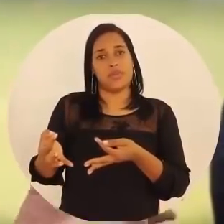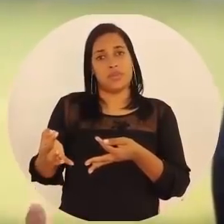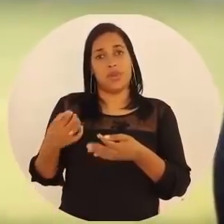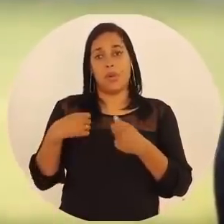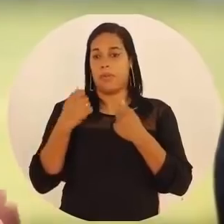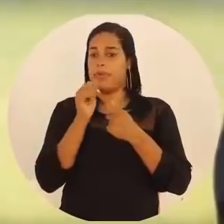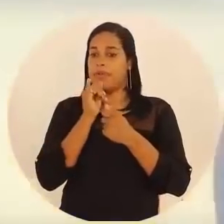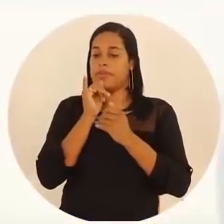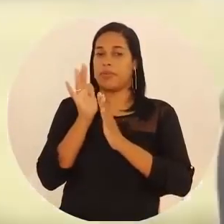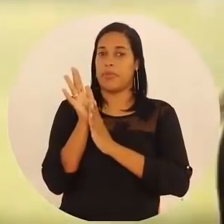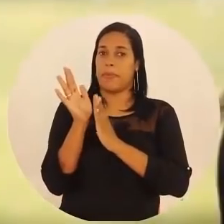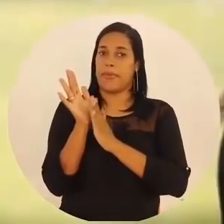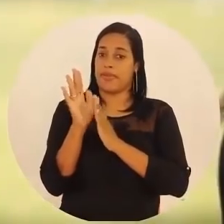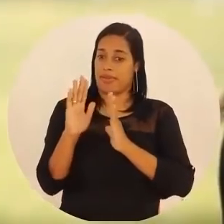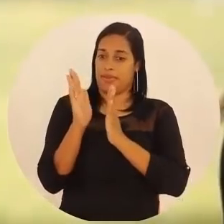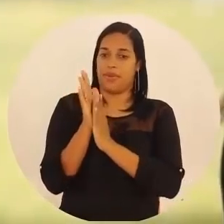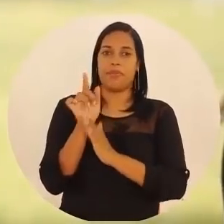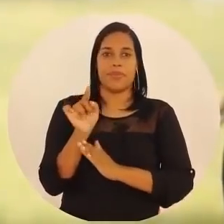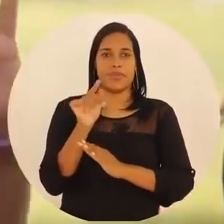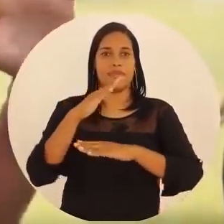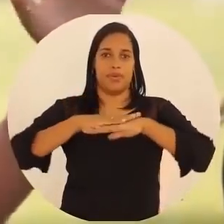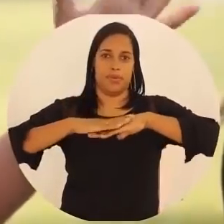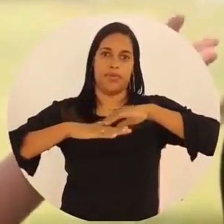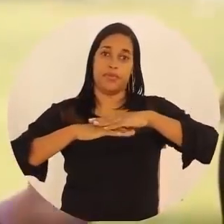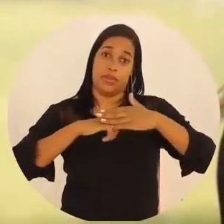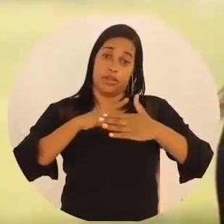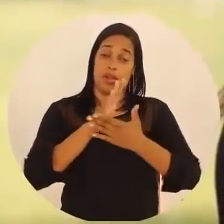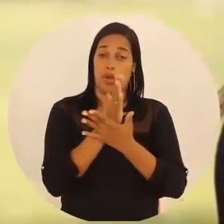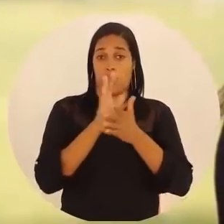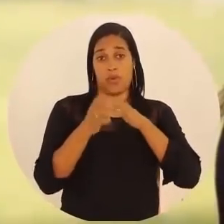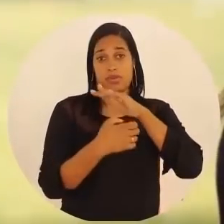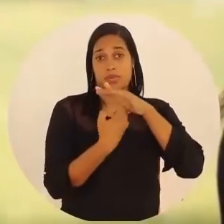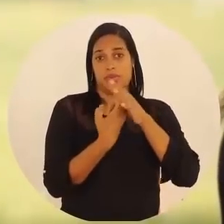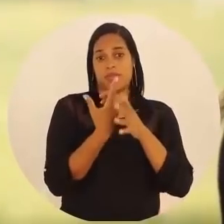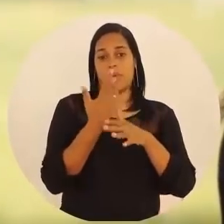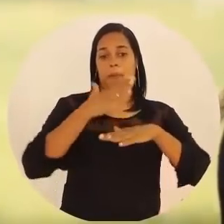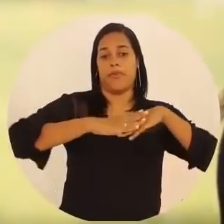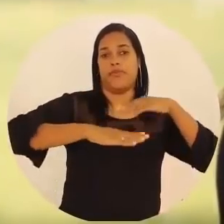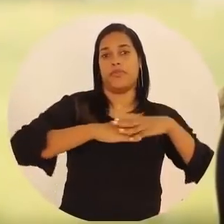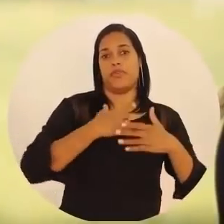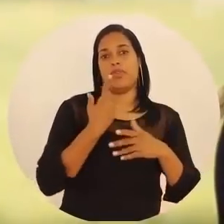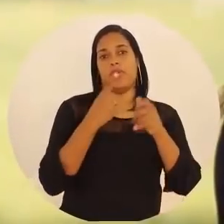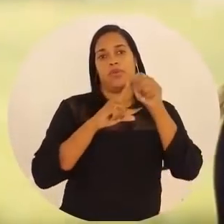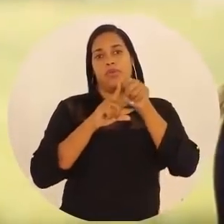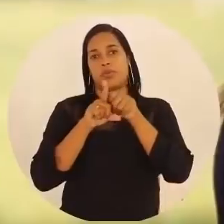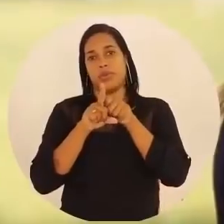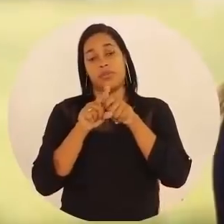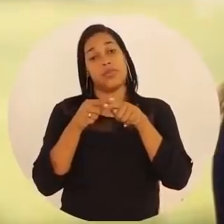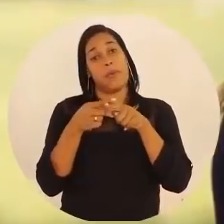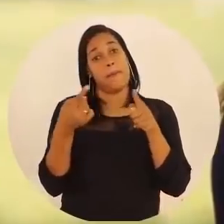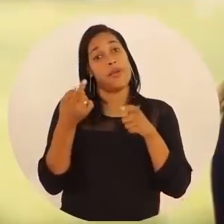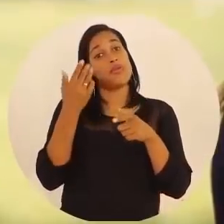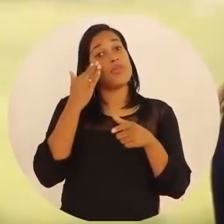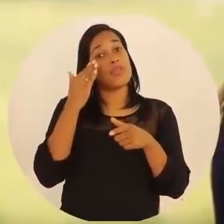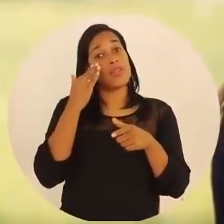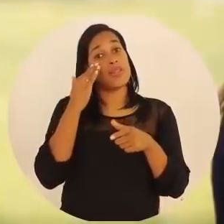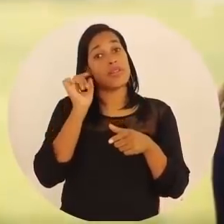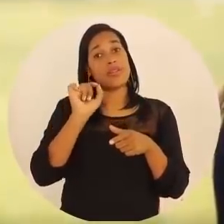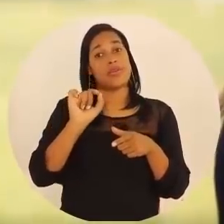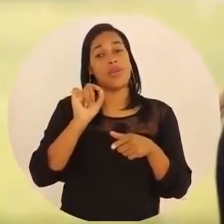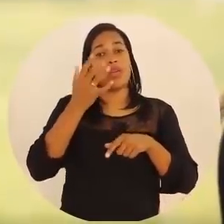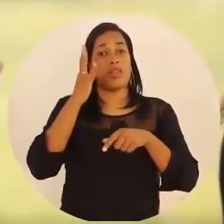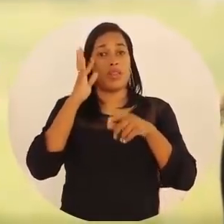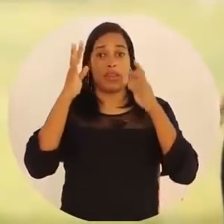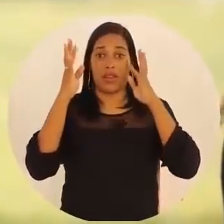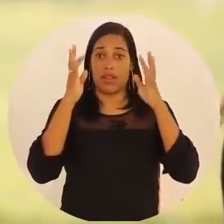você parabenizar. Existem empresas que trabalham com essa questão do funcionário do meio, mas é preciso que o funcionário entenda que a